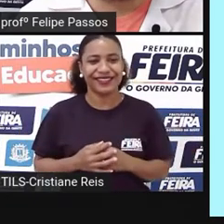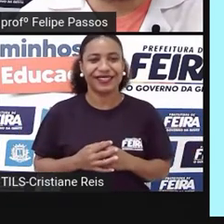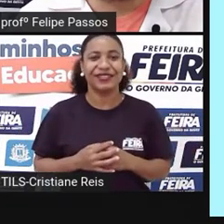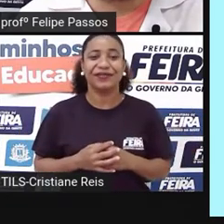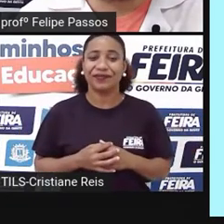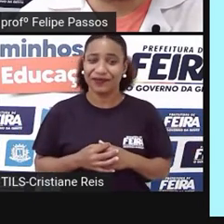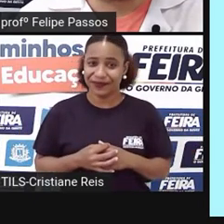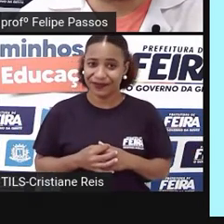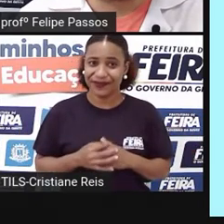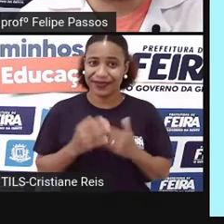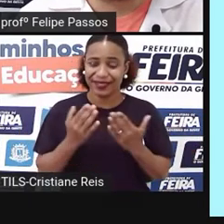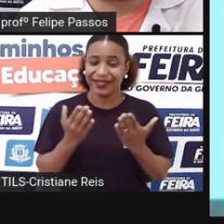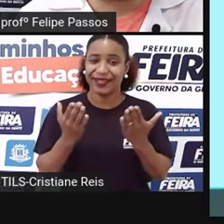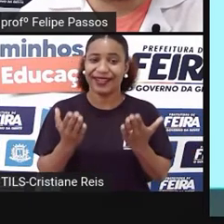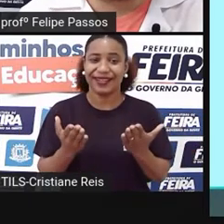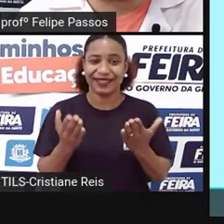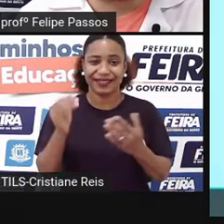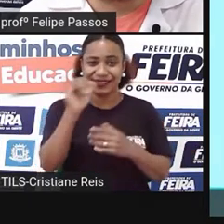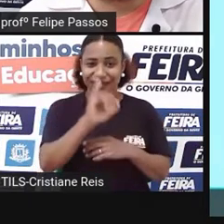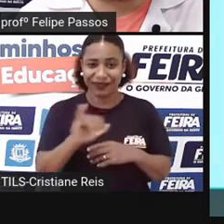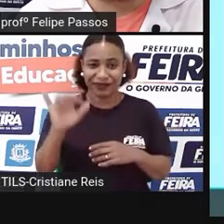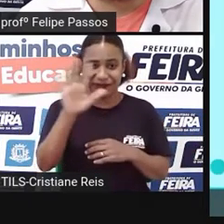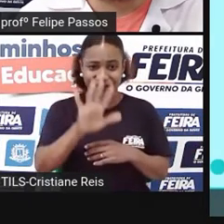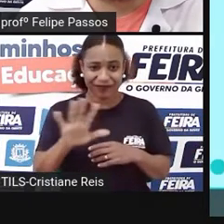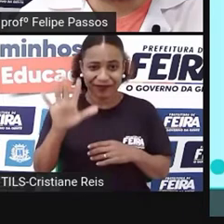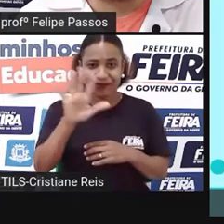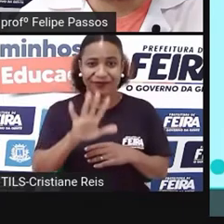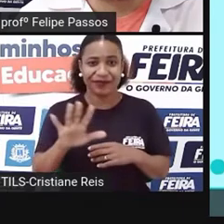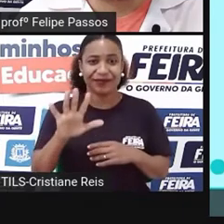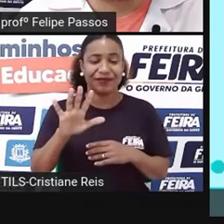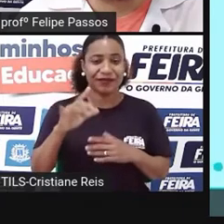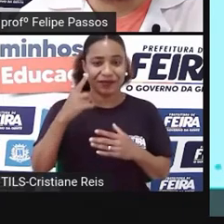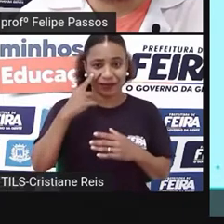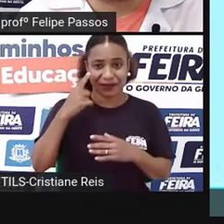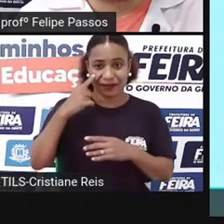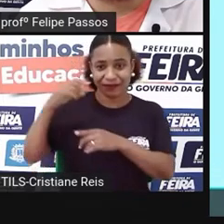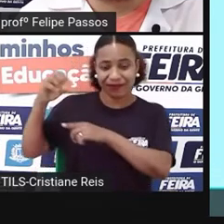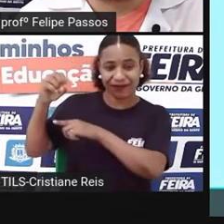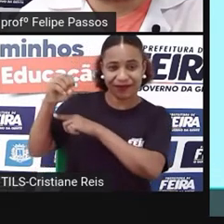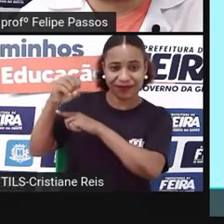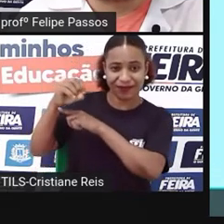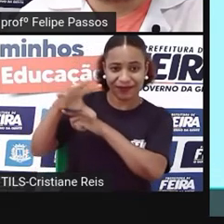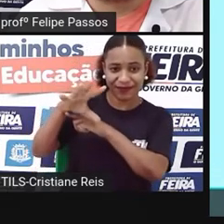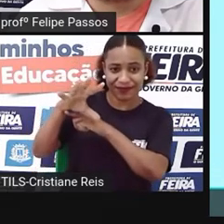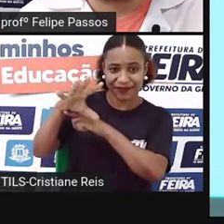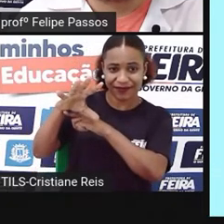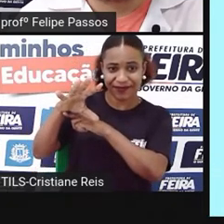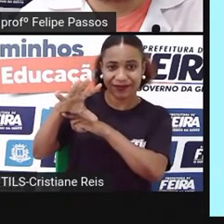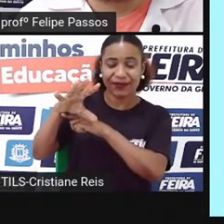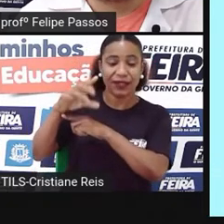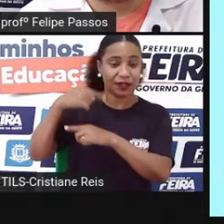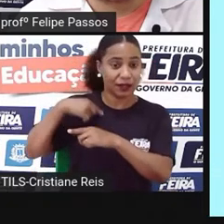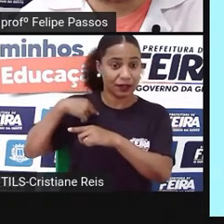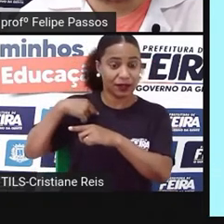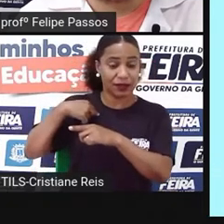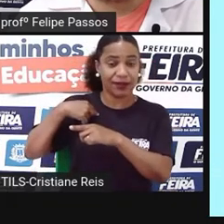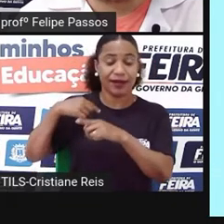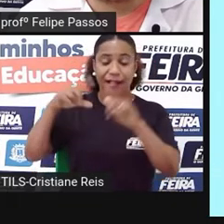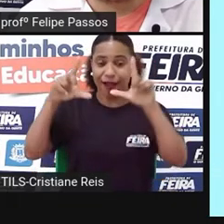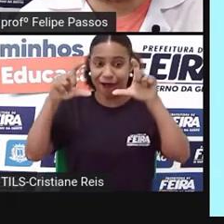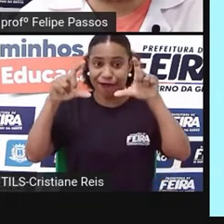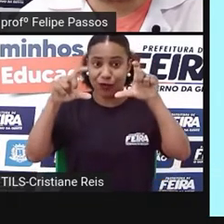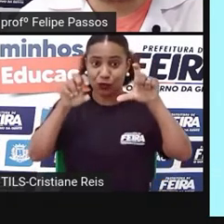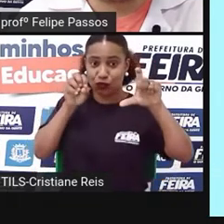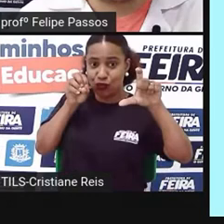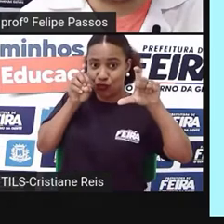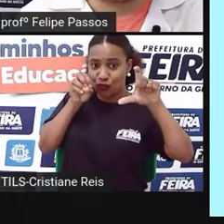nesse tipo de imagem a gente tem uma luz que é colocada basicamente de trás para frente da foto para